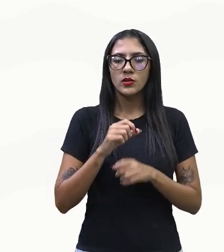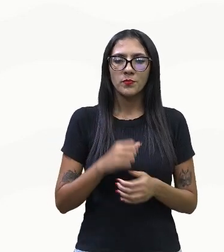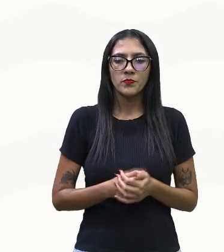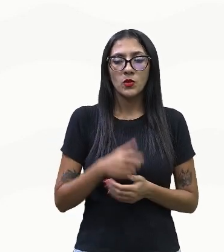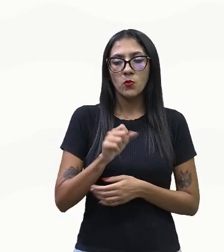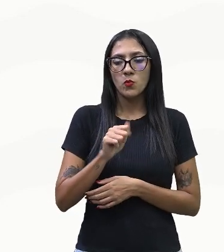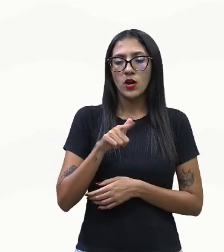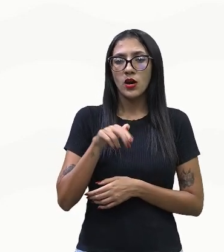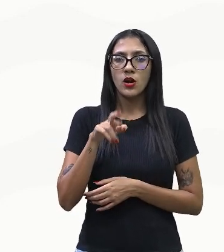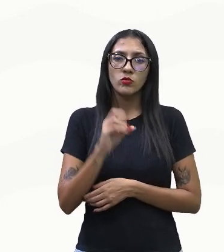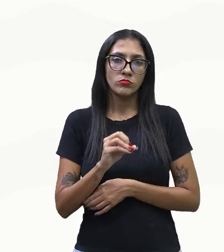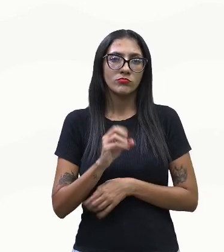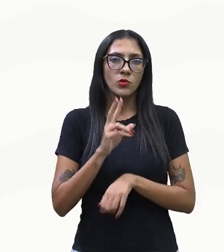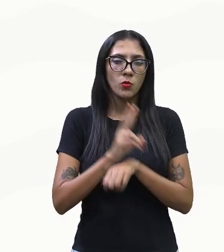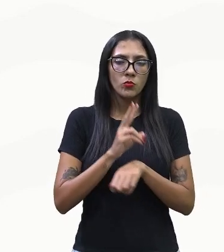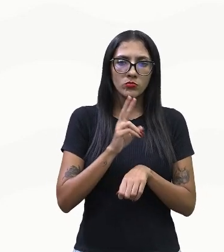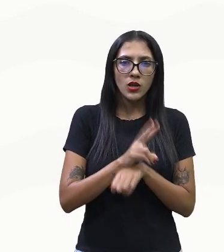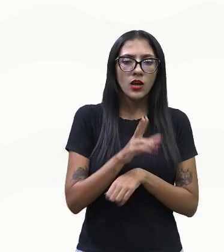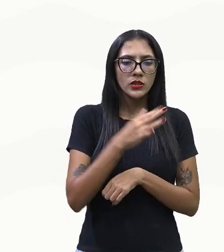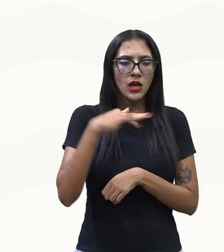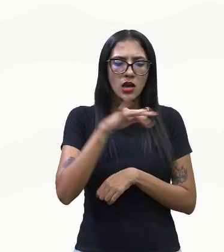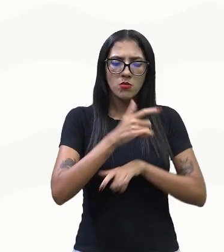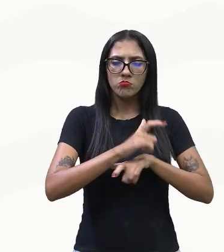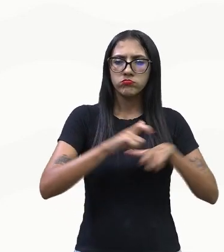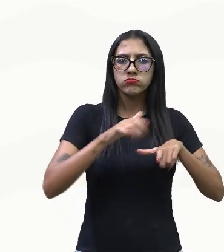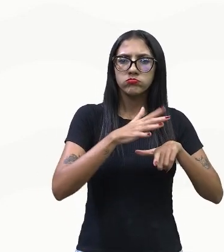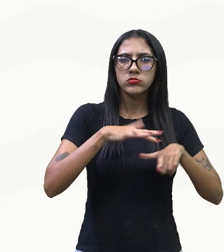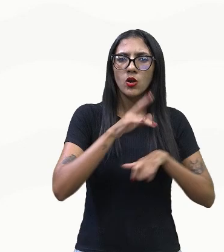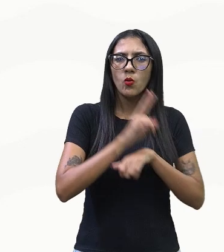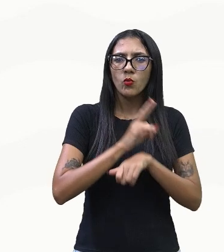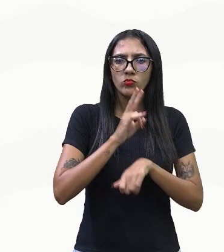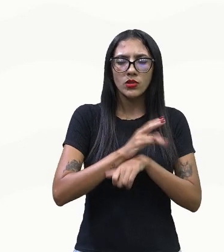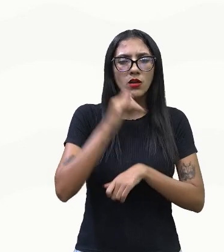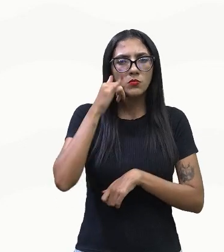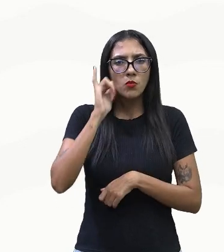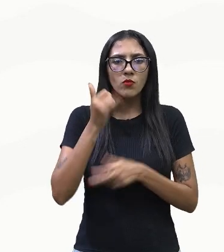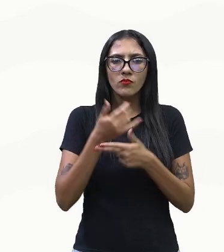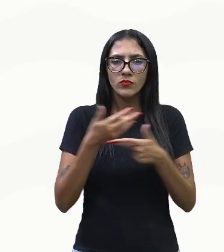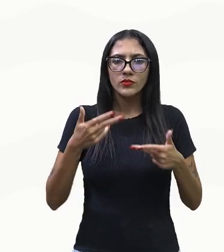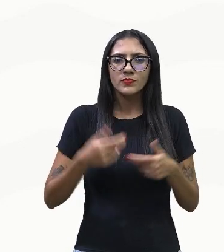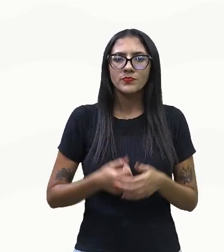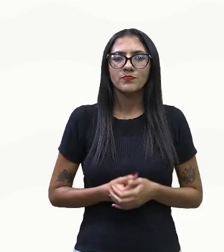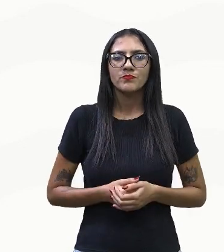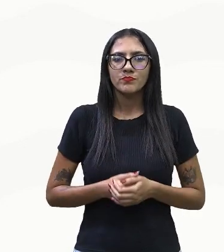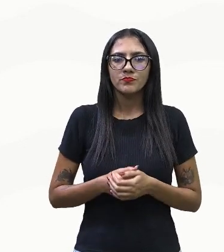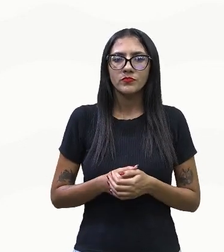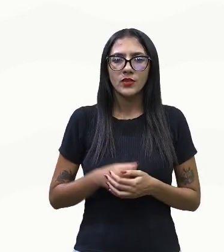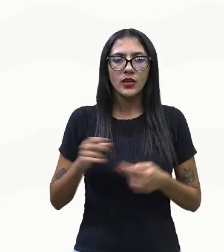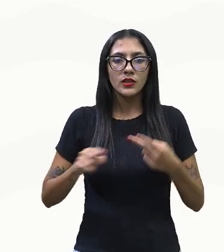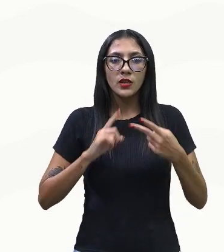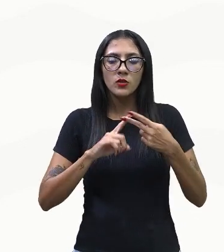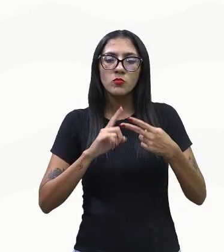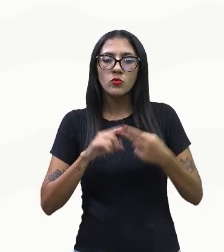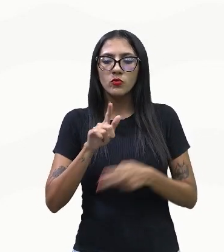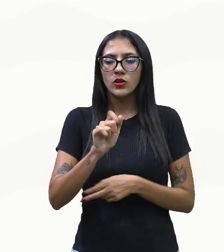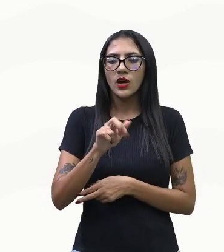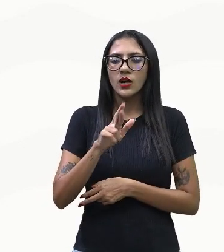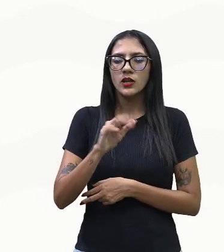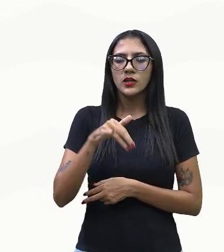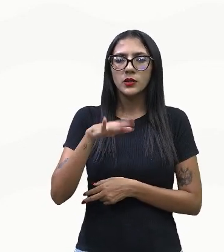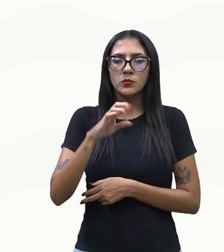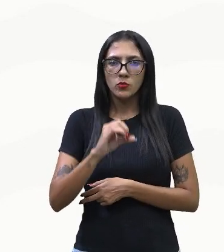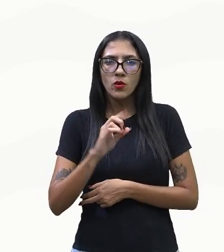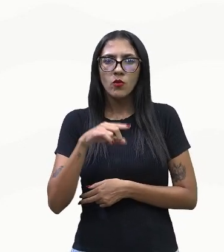Bem depois que a gente vai visualizar com 0,4% no total é o garimpo. E a gente verifica que isso acontece